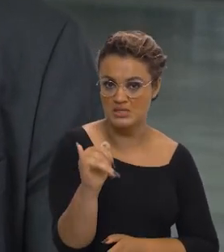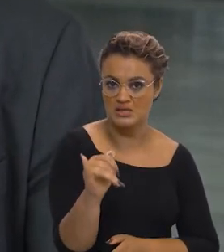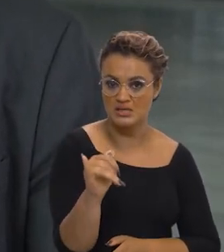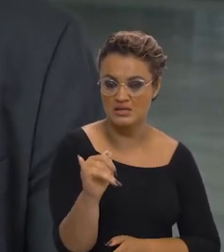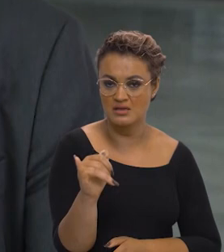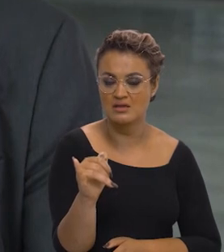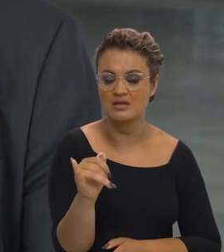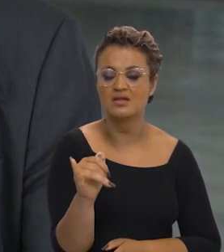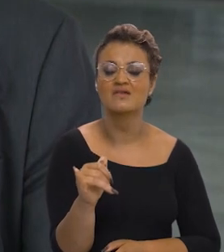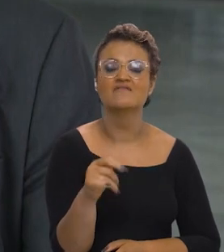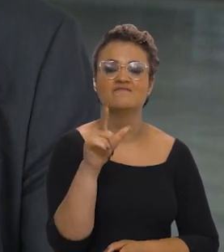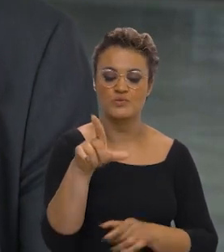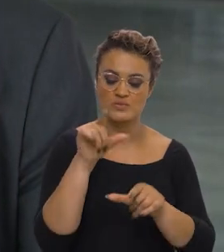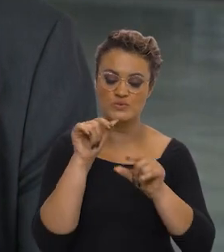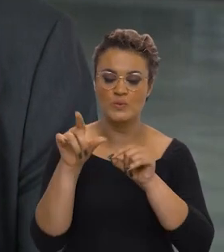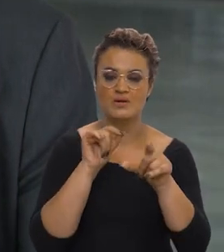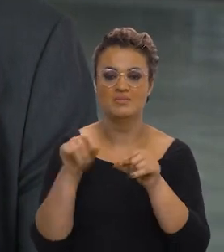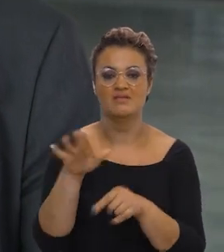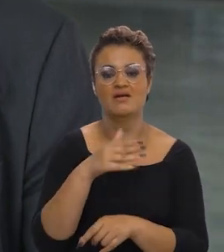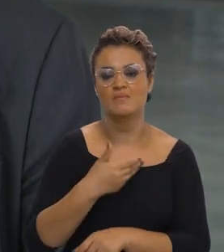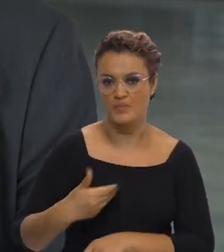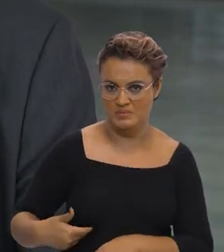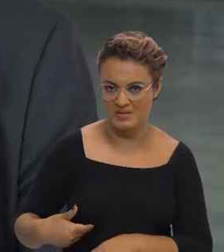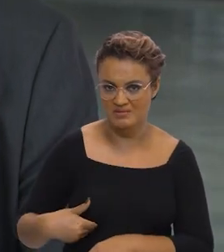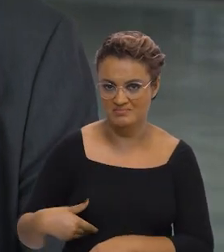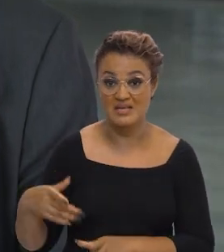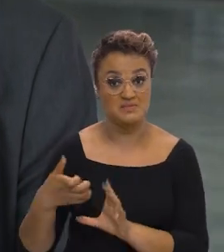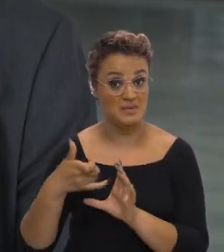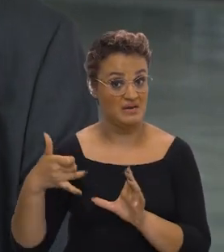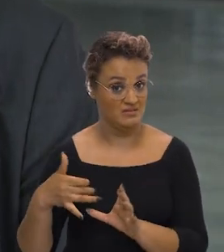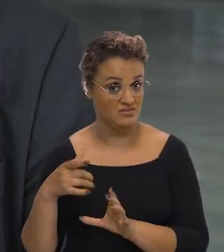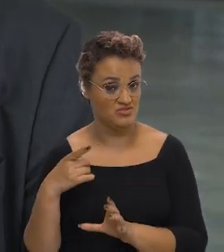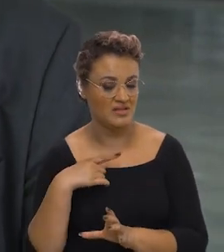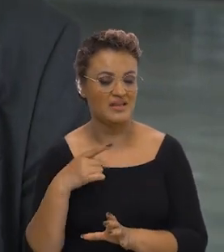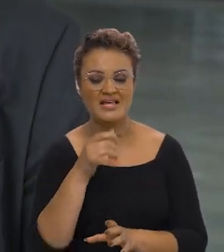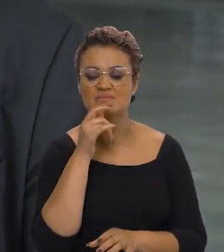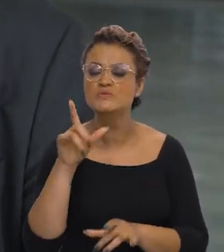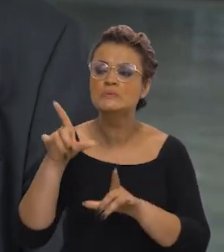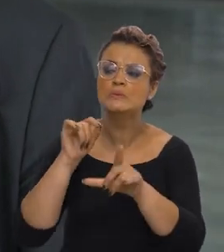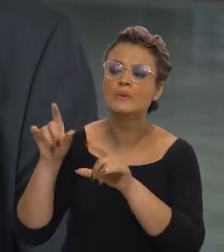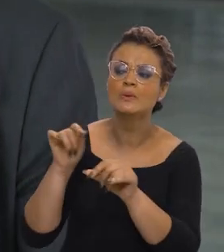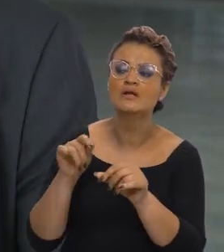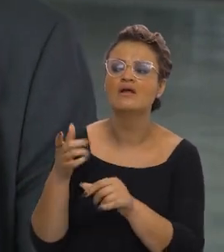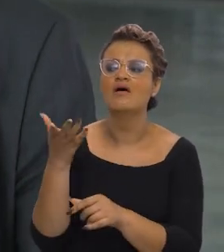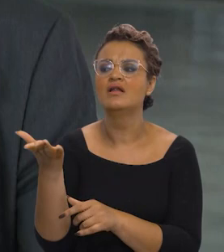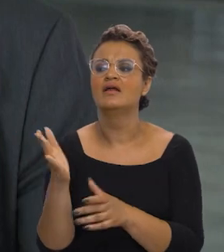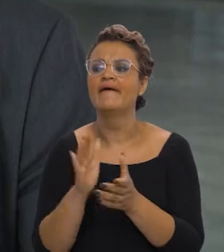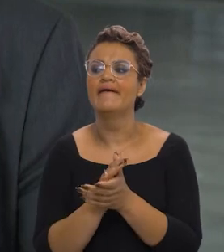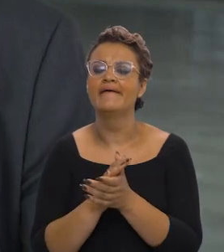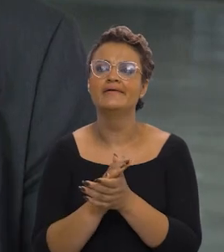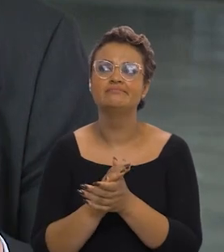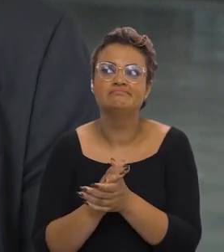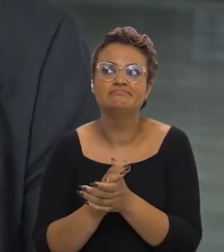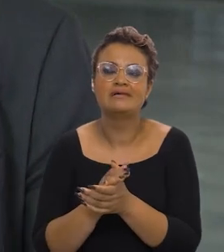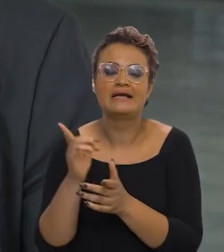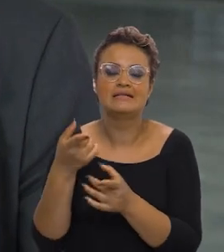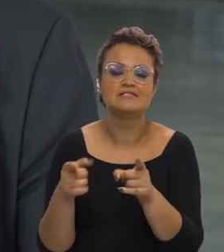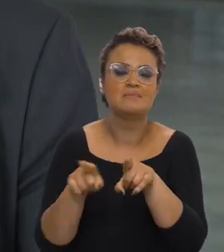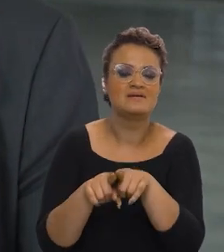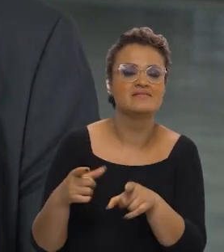vão passar por seleções públicas, que essa é uma outra característica. Em vez de ficar escolhendo aqueles que são